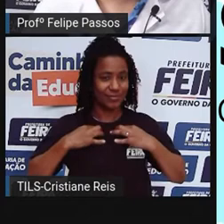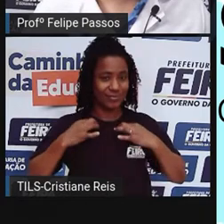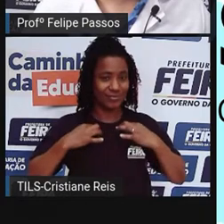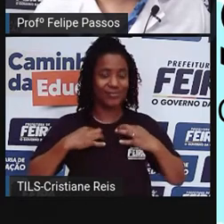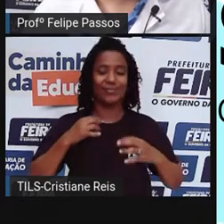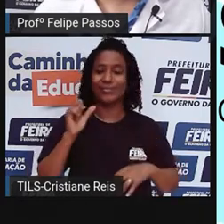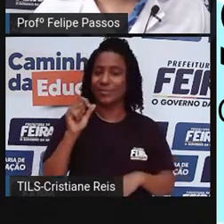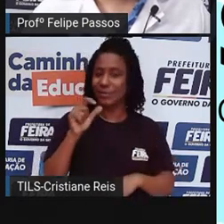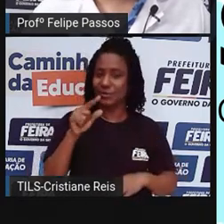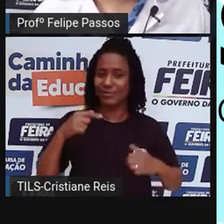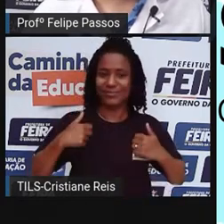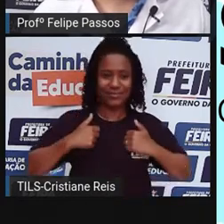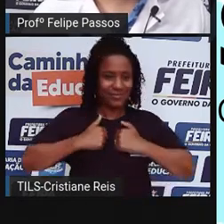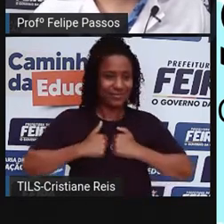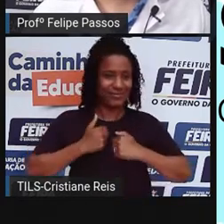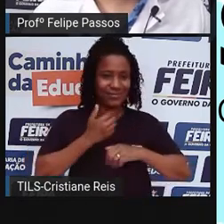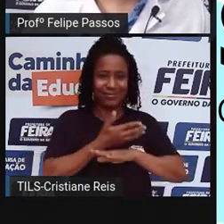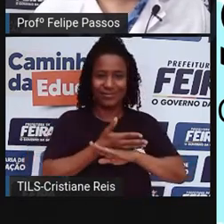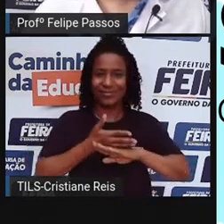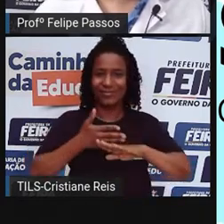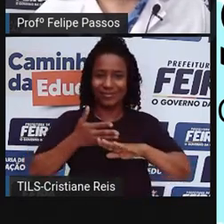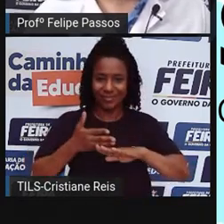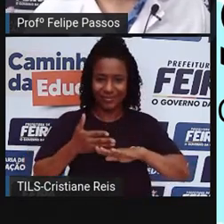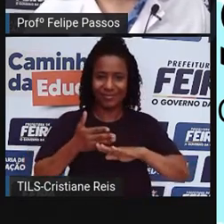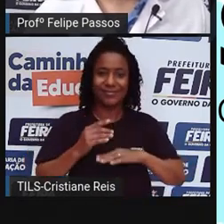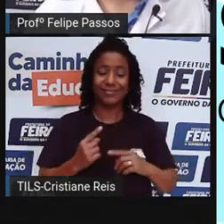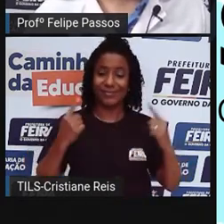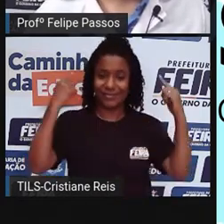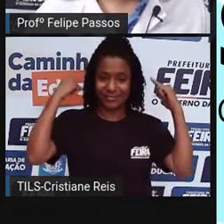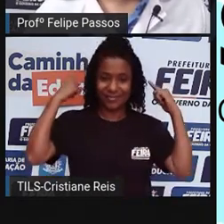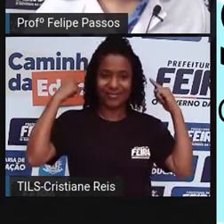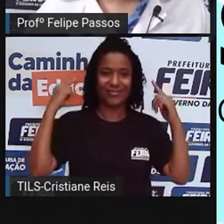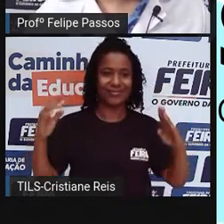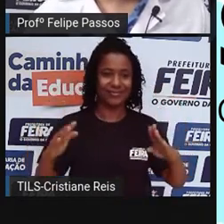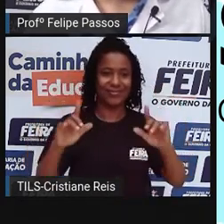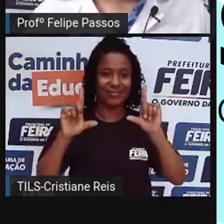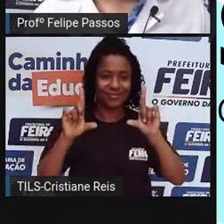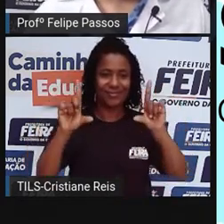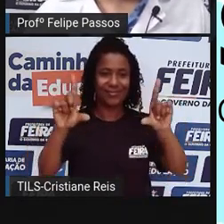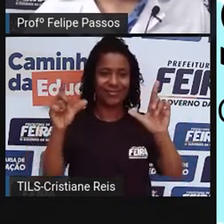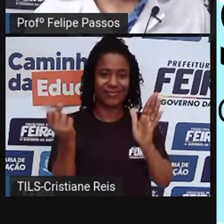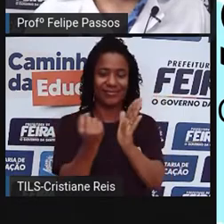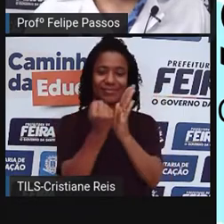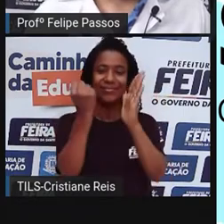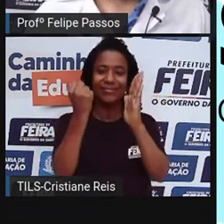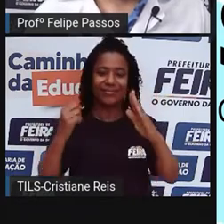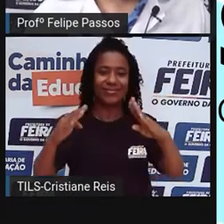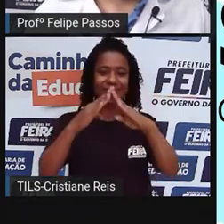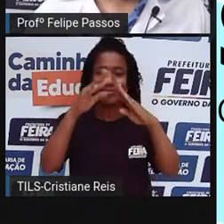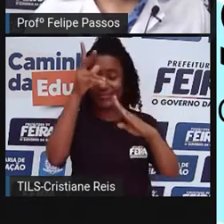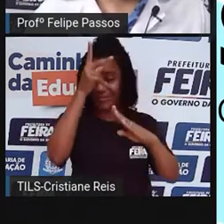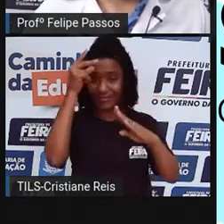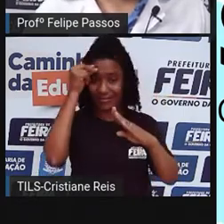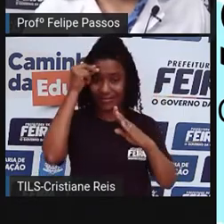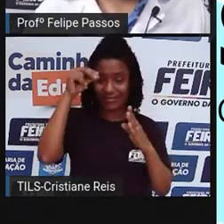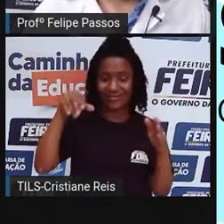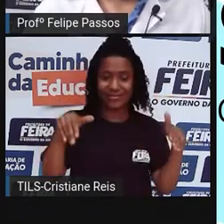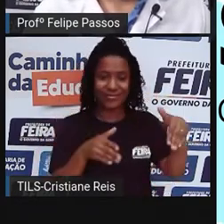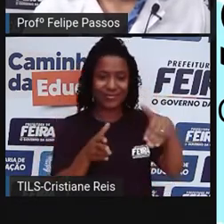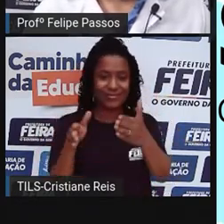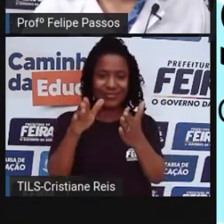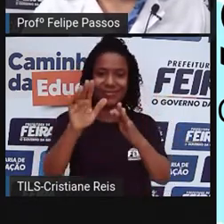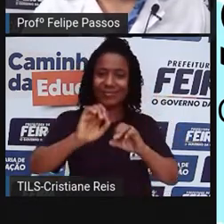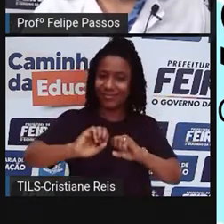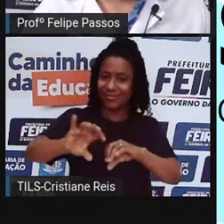e um jaleco branco por cima dessa camisa. E atrás de mim tem um painel com a logomarca da prefeitura e dos caminhos da educação.